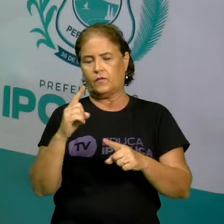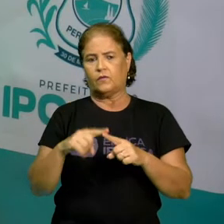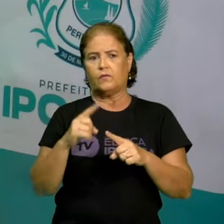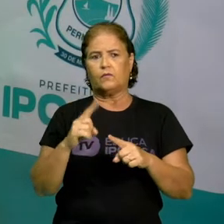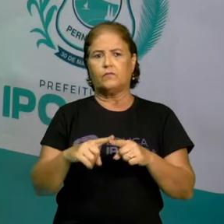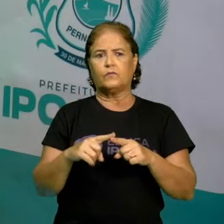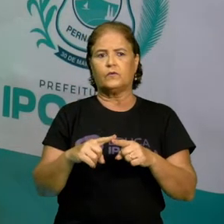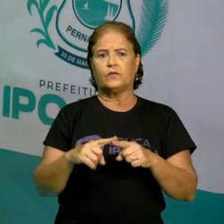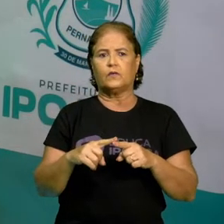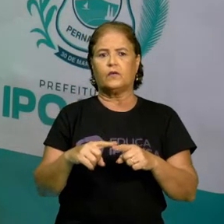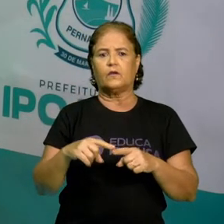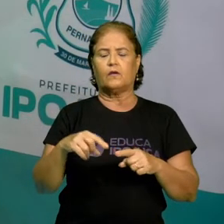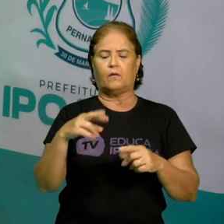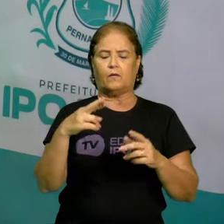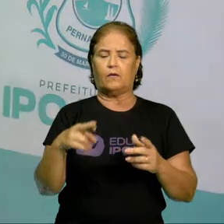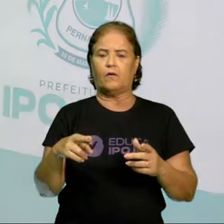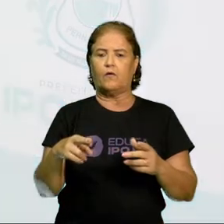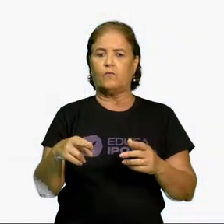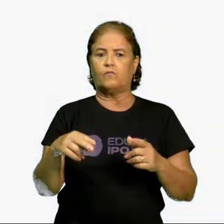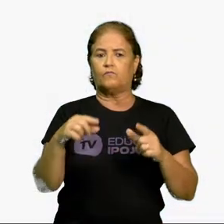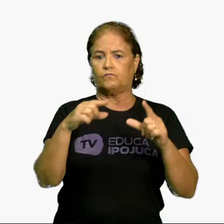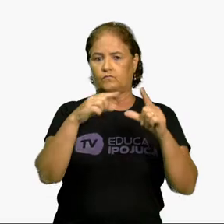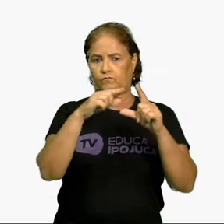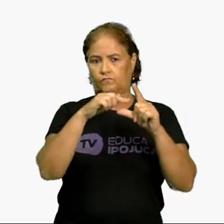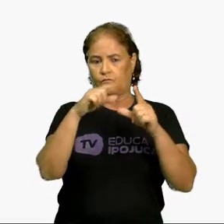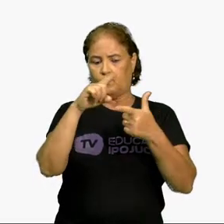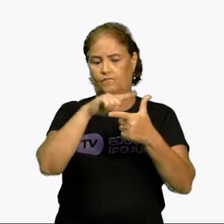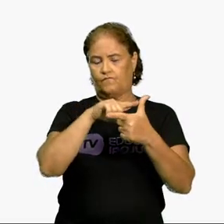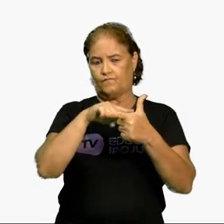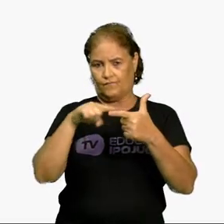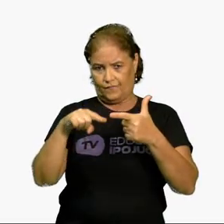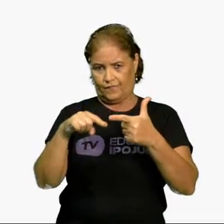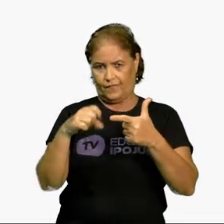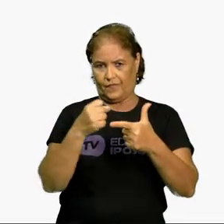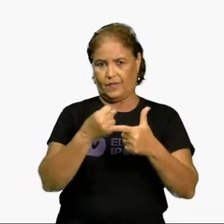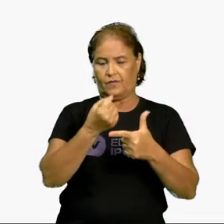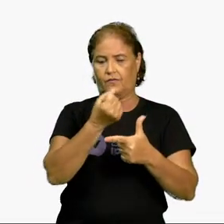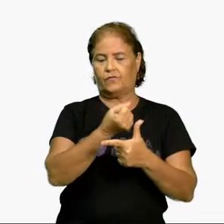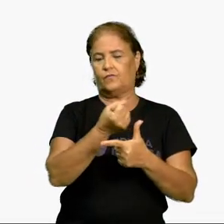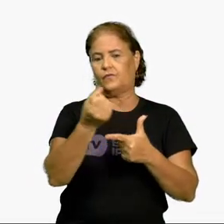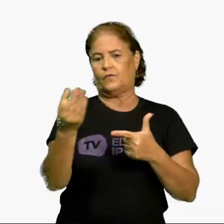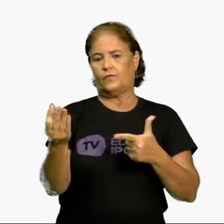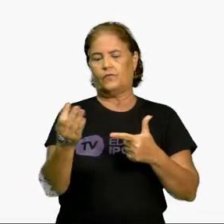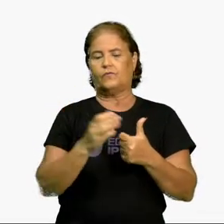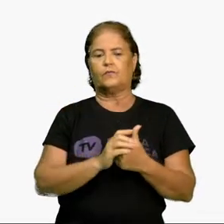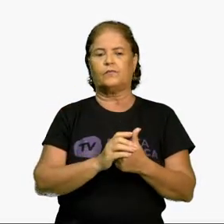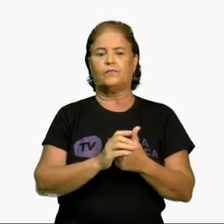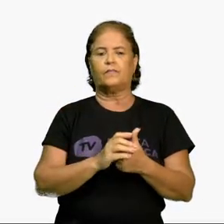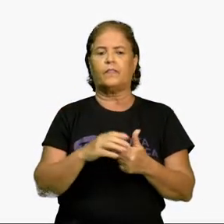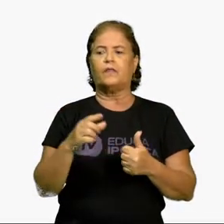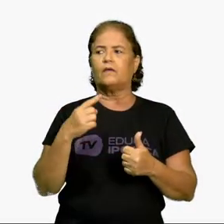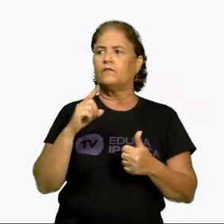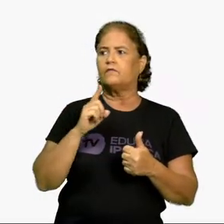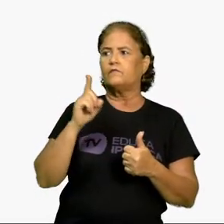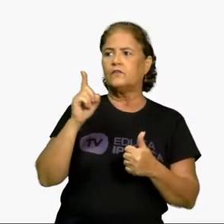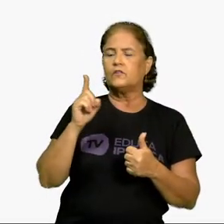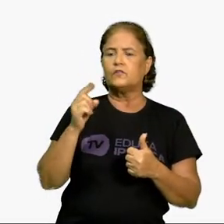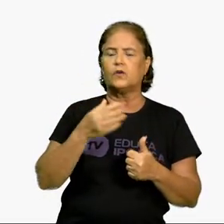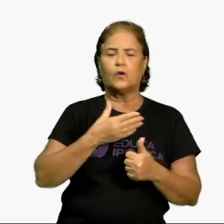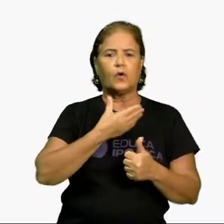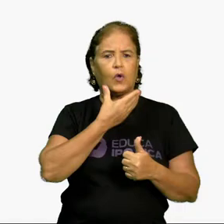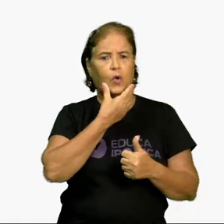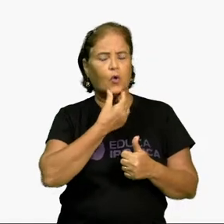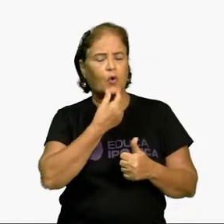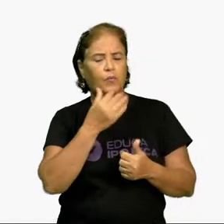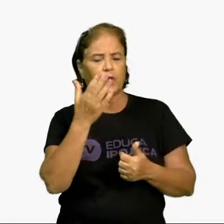ou uma divisão. Vamos lá. Aqui, é o rapazinho ali comendo pizza. Quando vamos comer